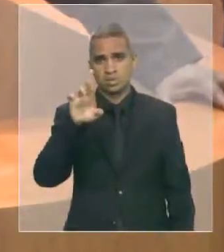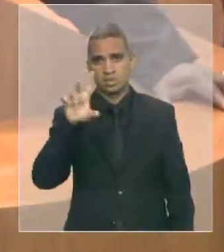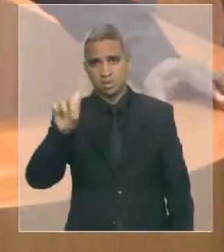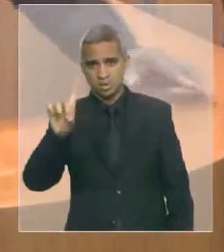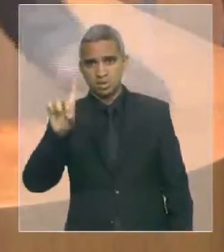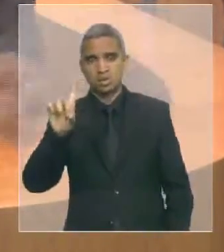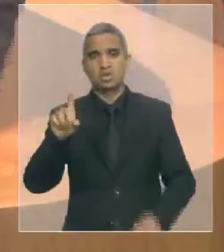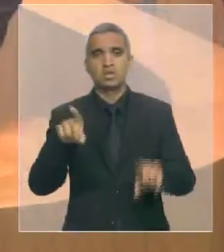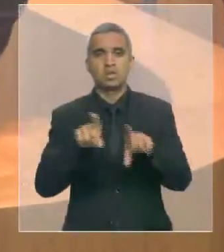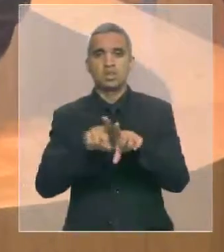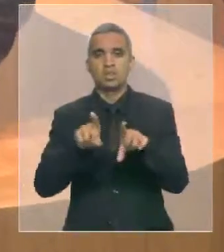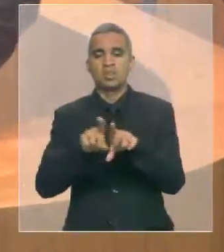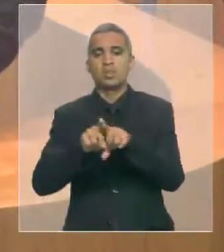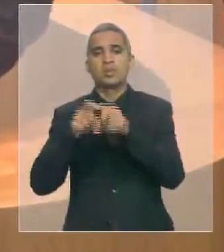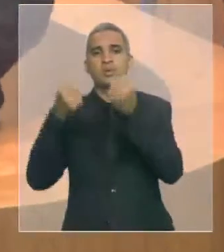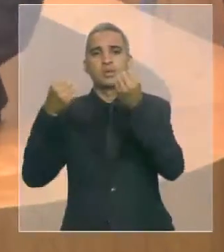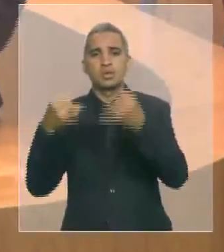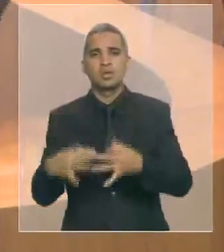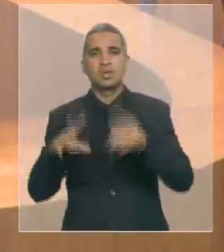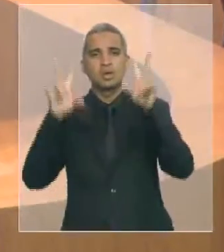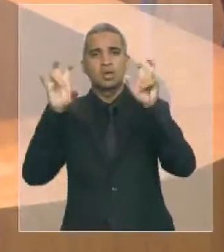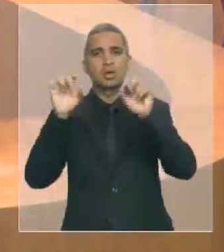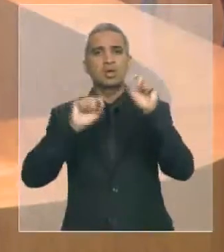falar sobre os excedentes da Polícia Militar,